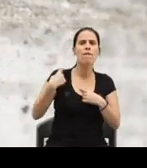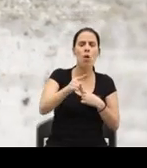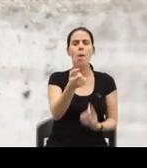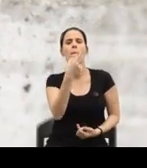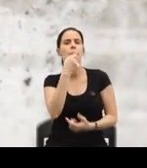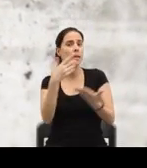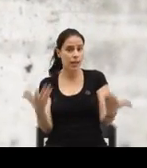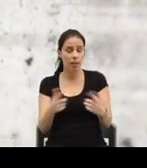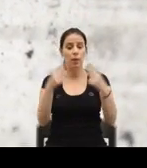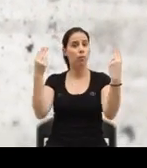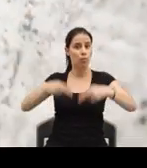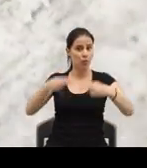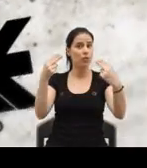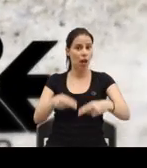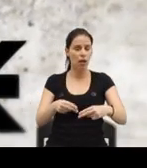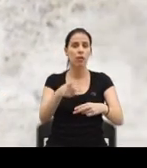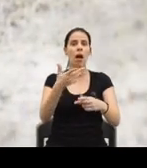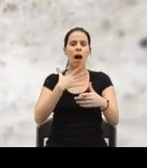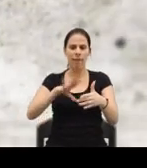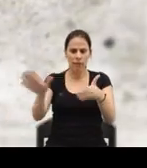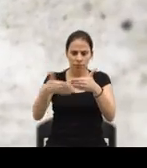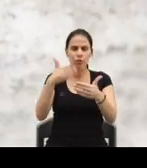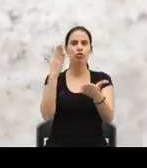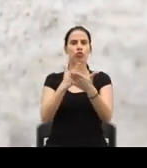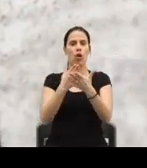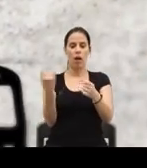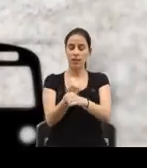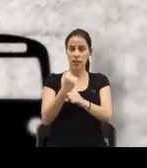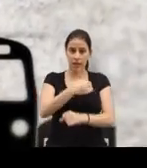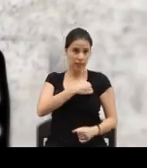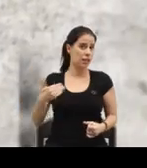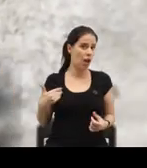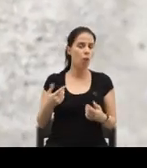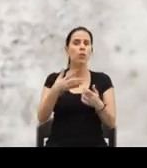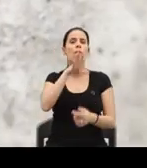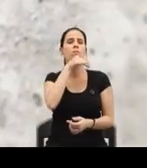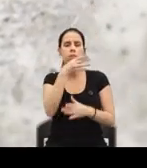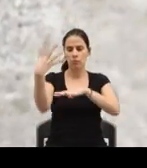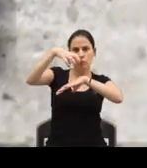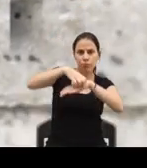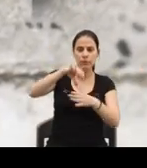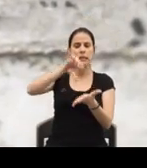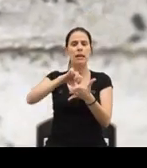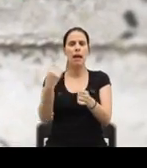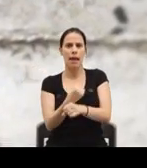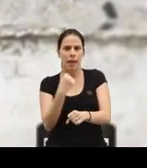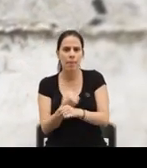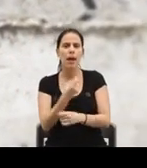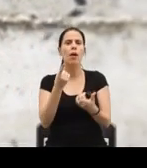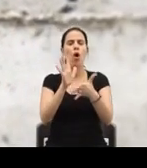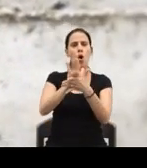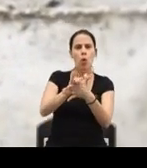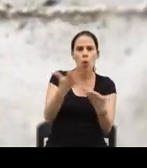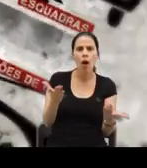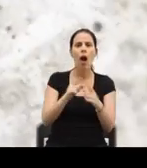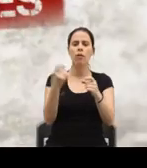medicamentos, das portagens. Querem fechar escolas, serviços de saúde, esquadras, centros de emprego, estações de